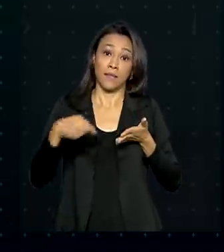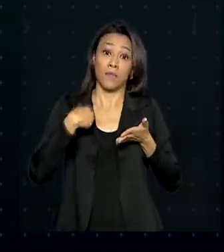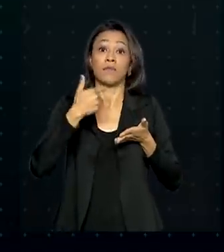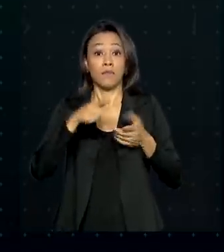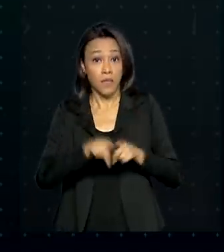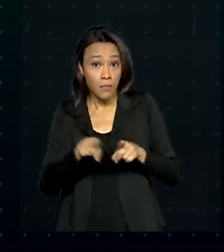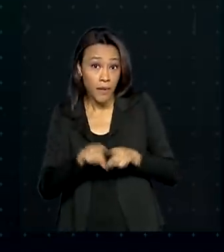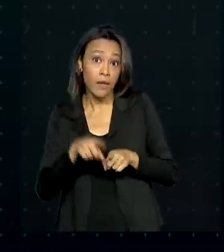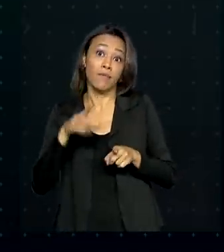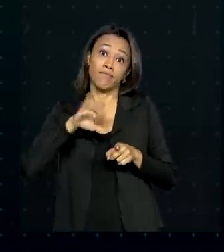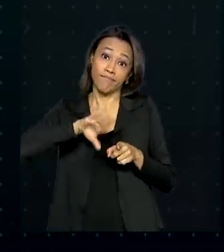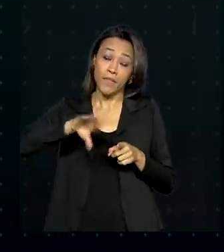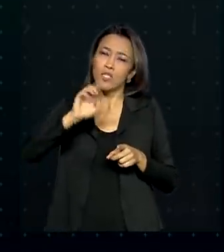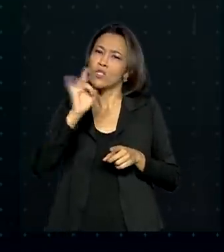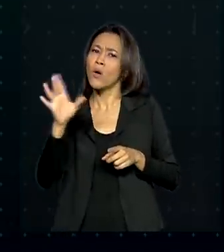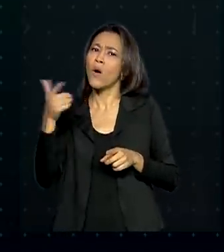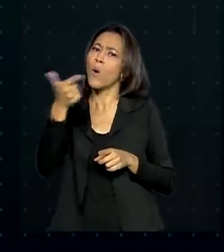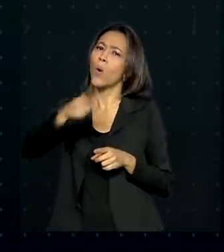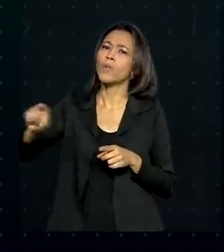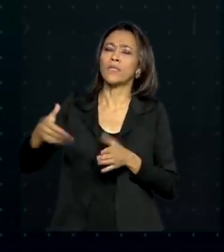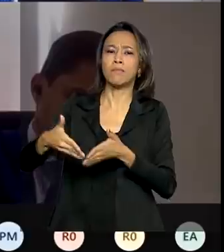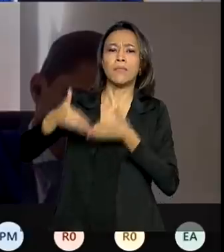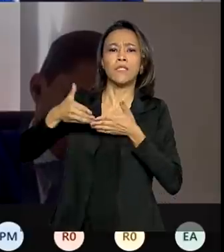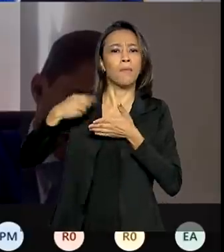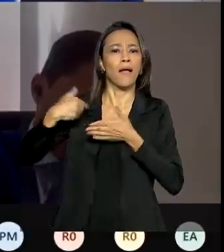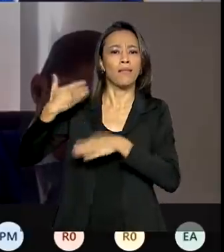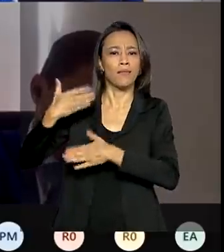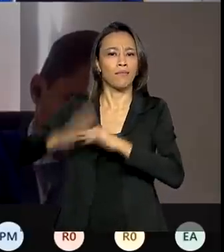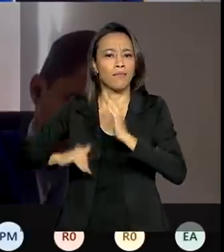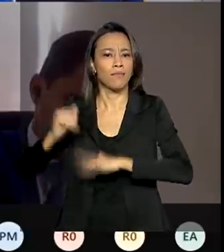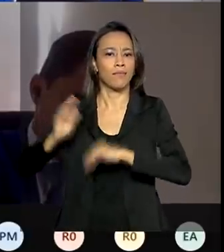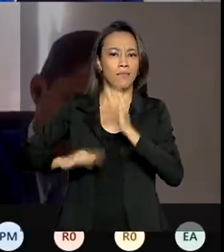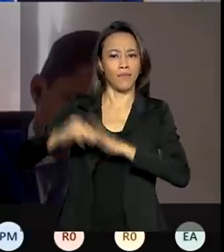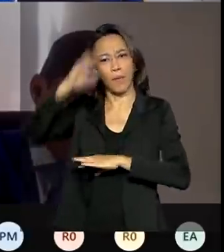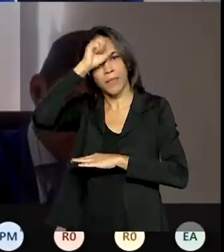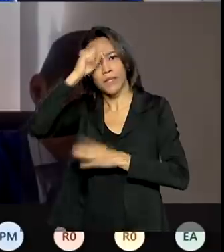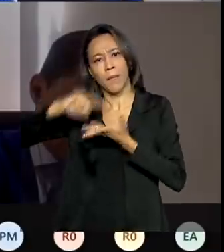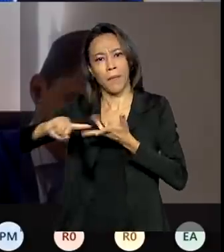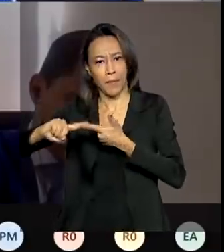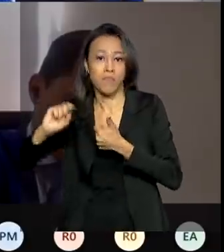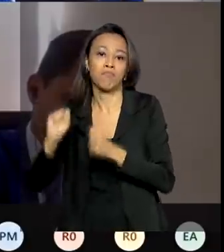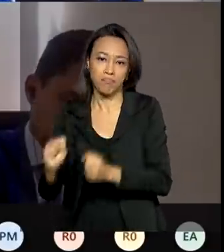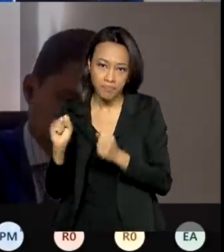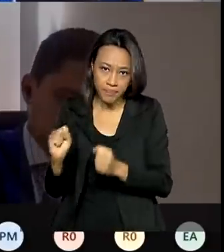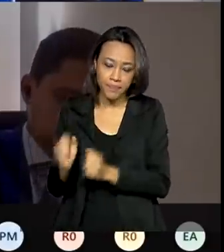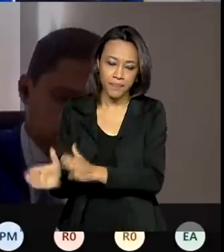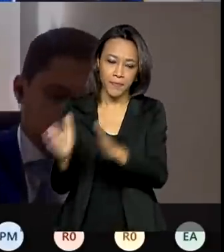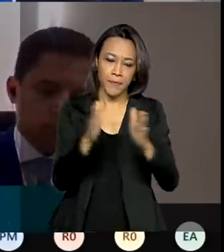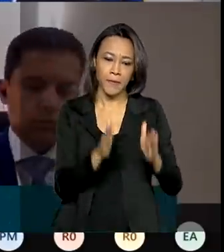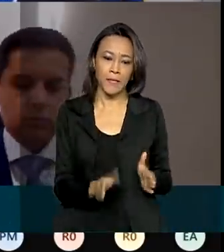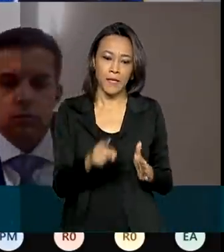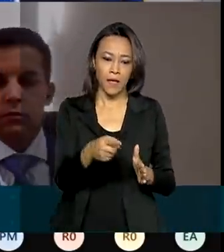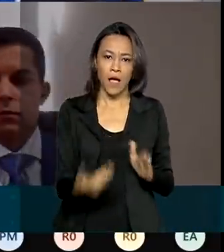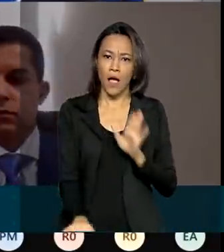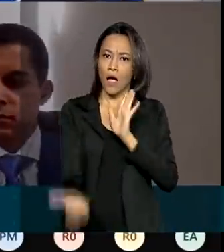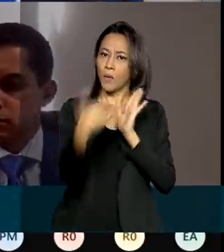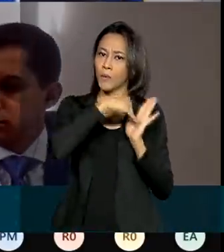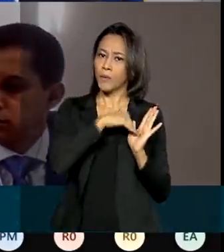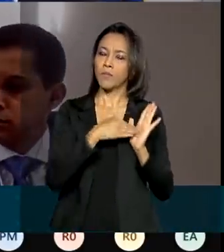também, exceto aquelas para capacitação. A última vez que uma mudança estrutural de gestão foi proposta no Brasil